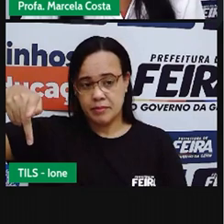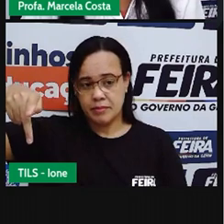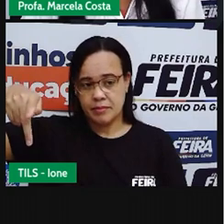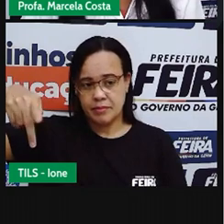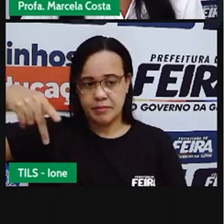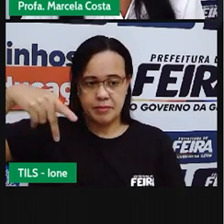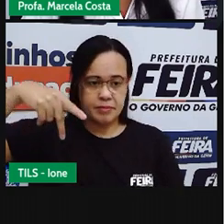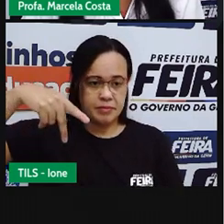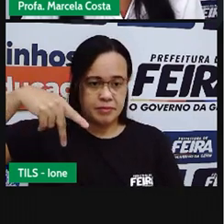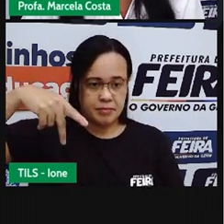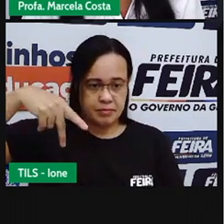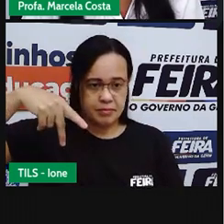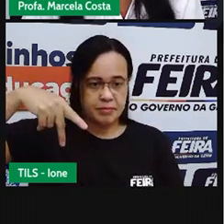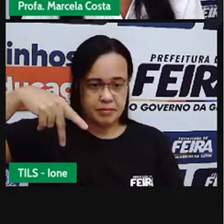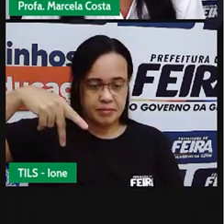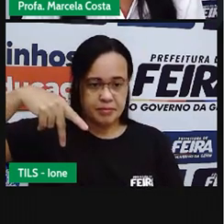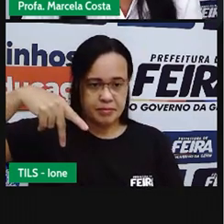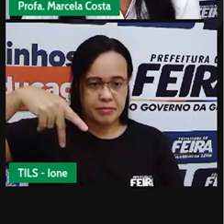Não é isso?